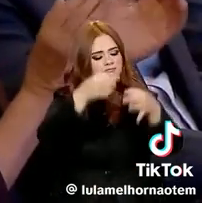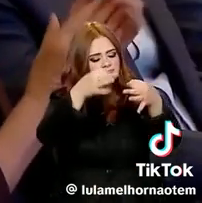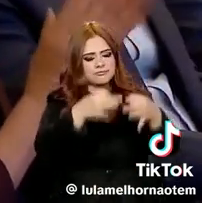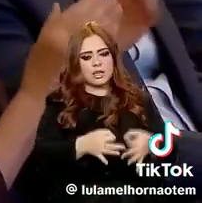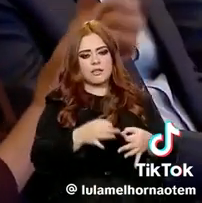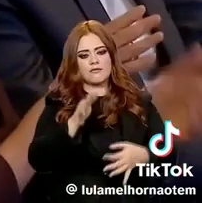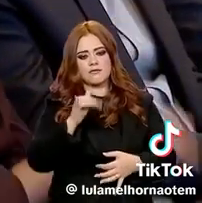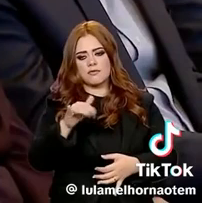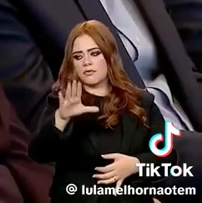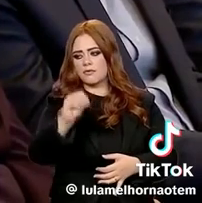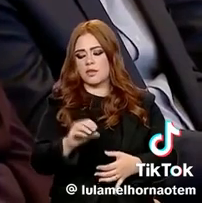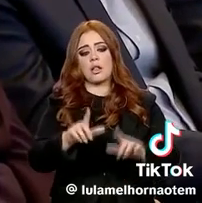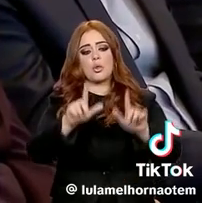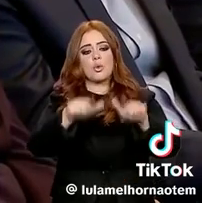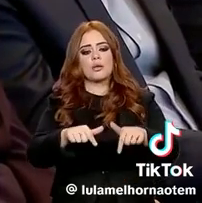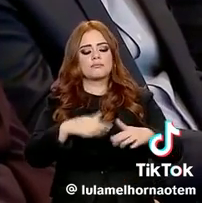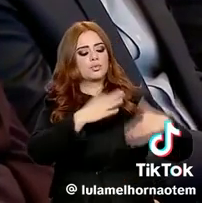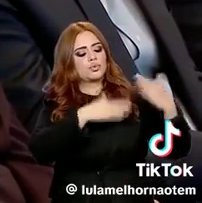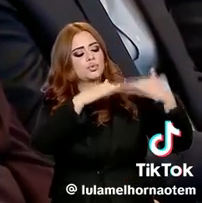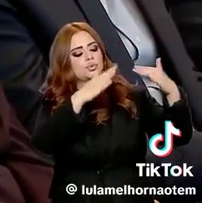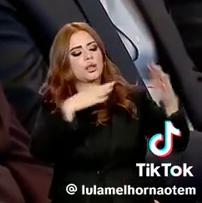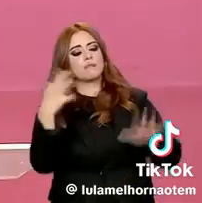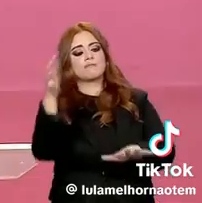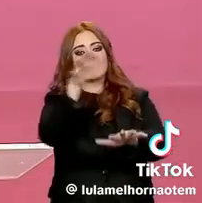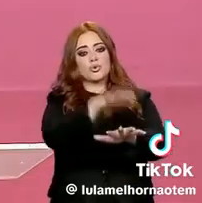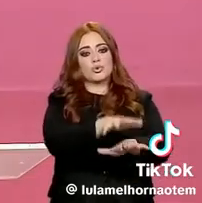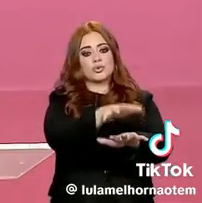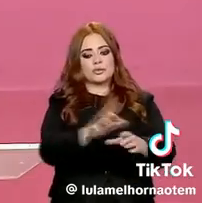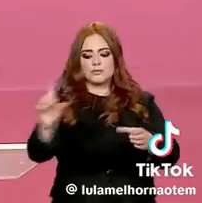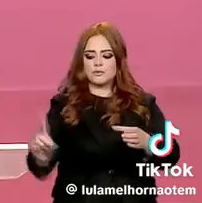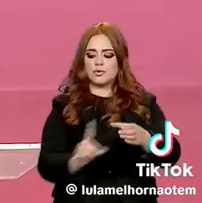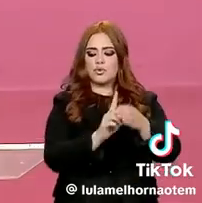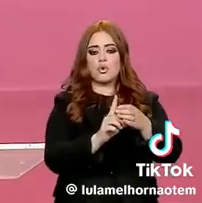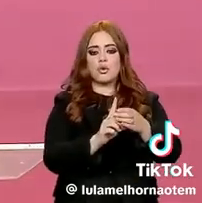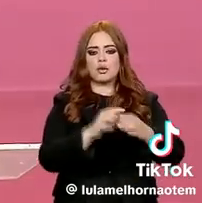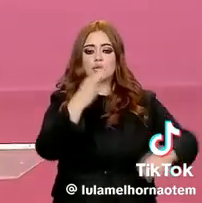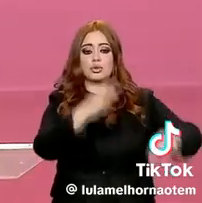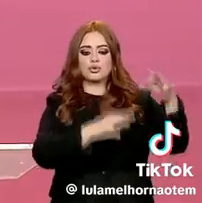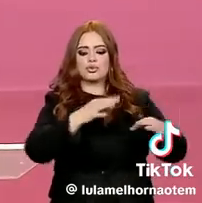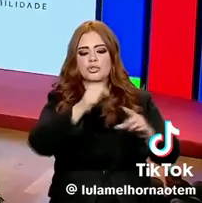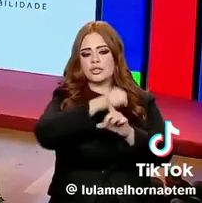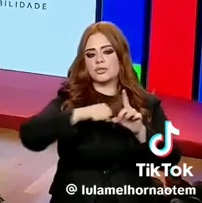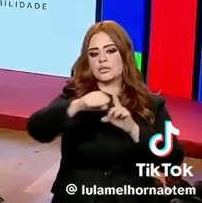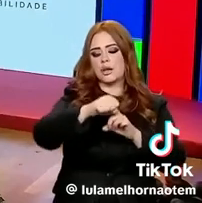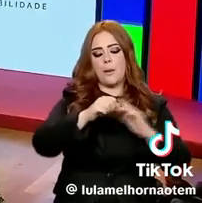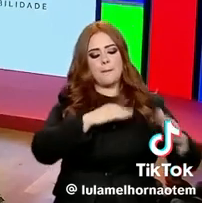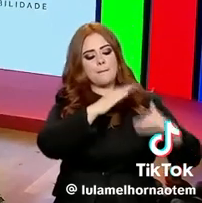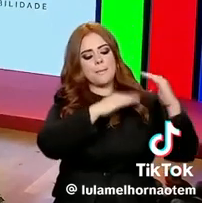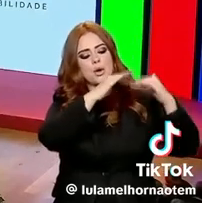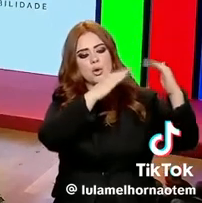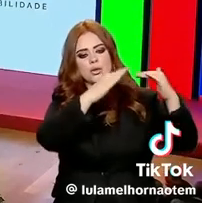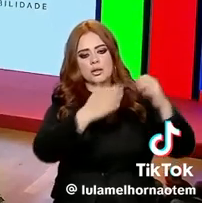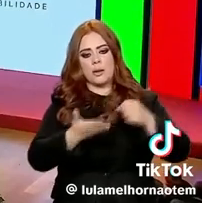campanha. Desenvolvimento inclusivo com justiça social. Desenvolvimento